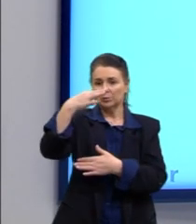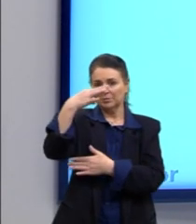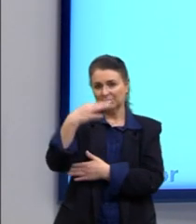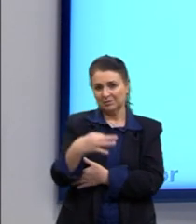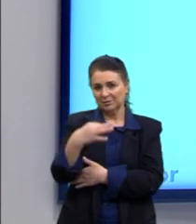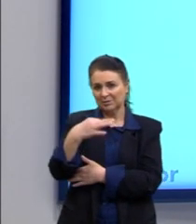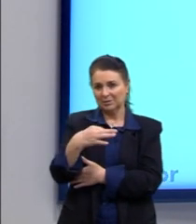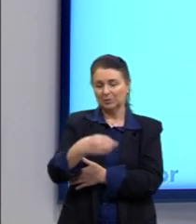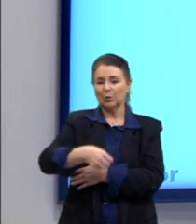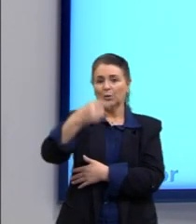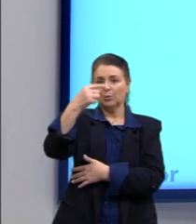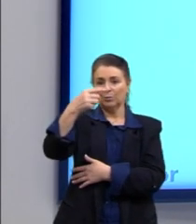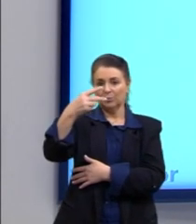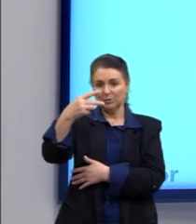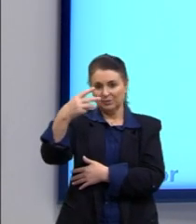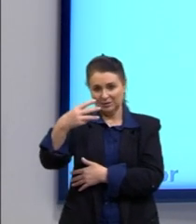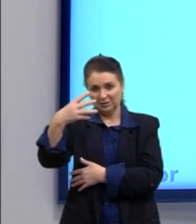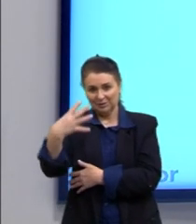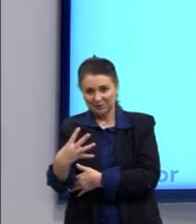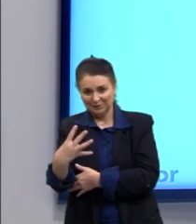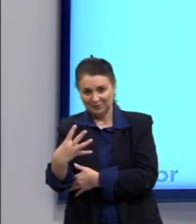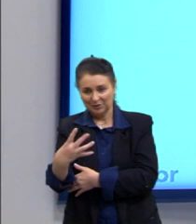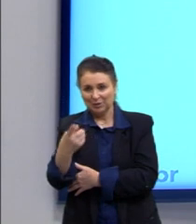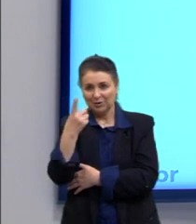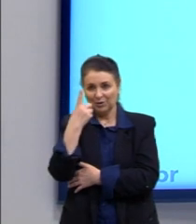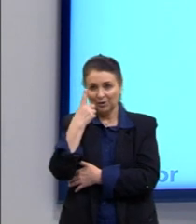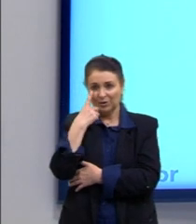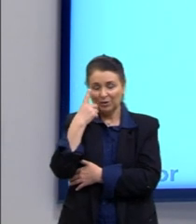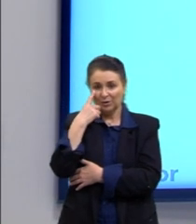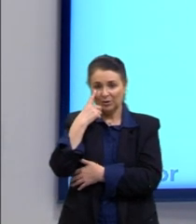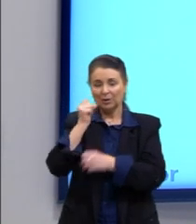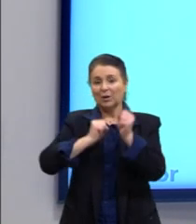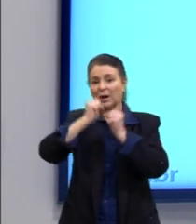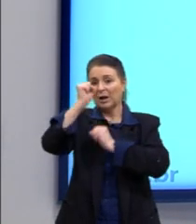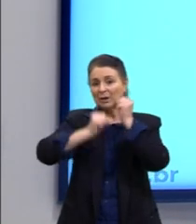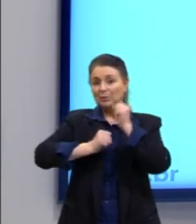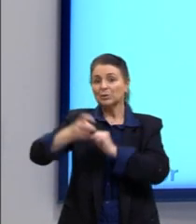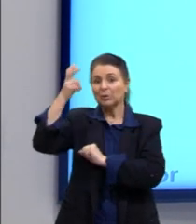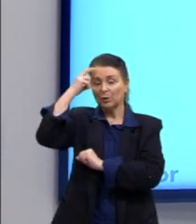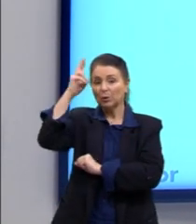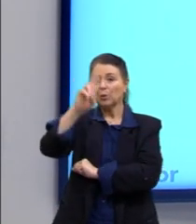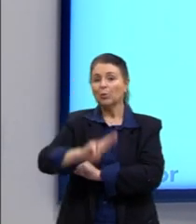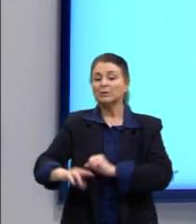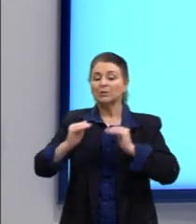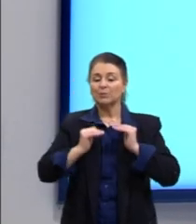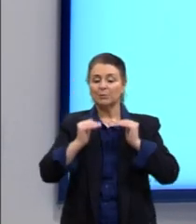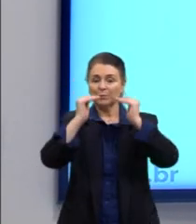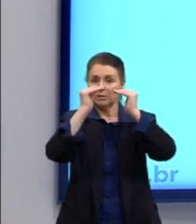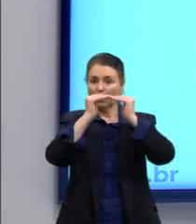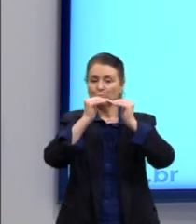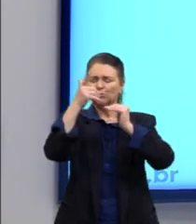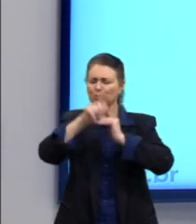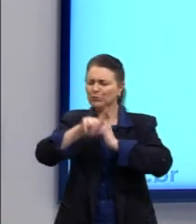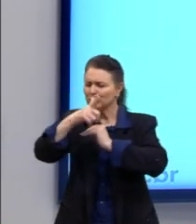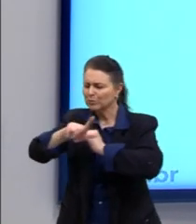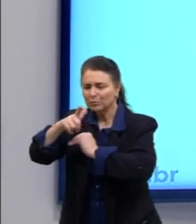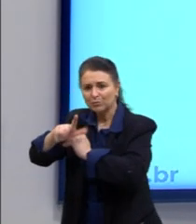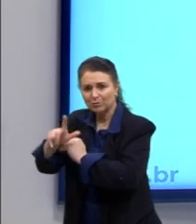1, 2, 3 e 4. Olha só. A indústria cultural se utiliza de padrões que se repetem.